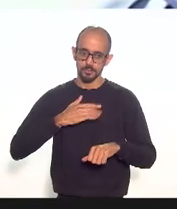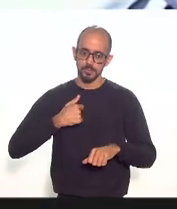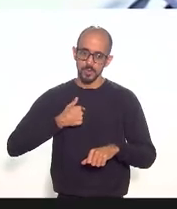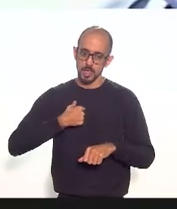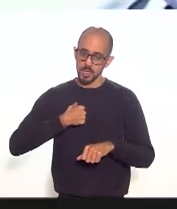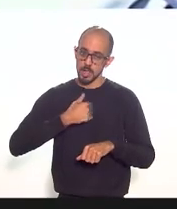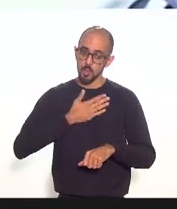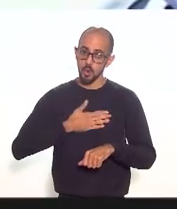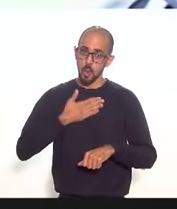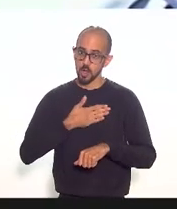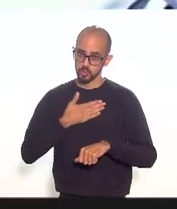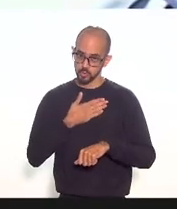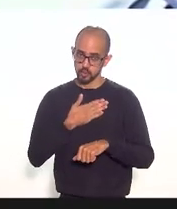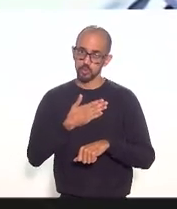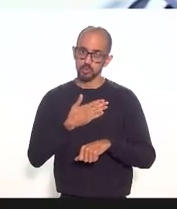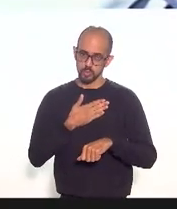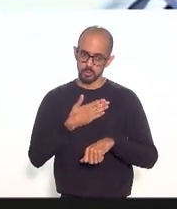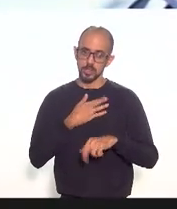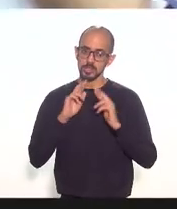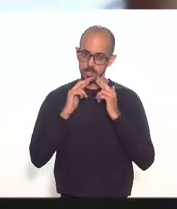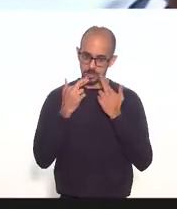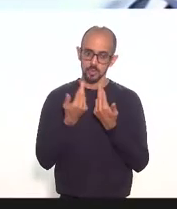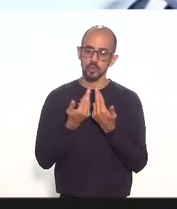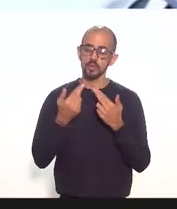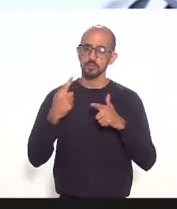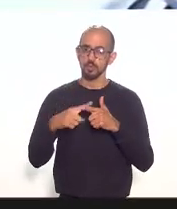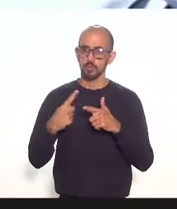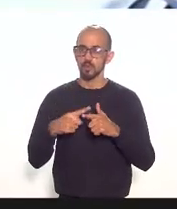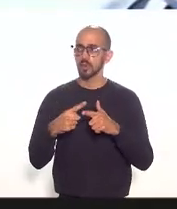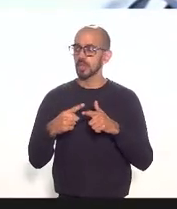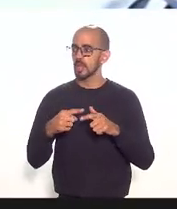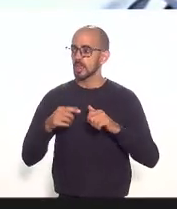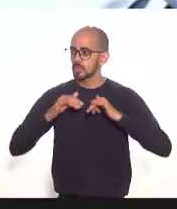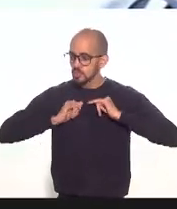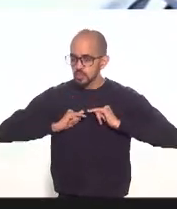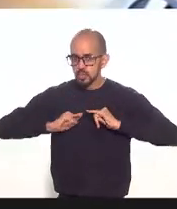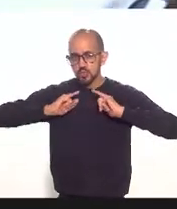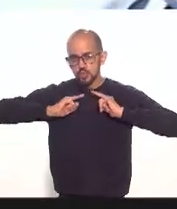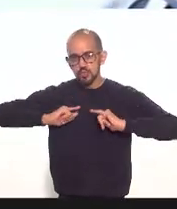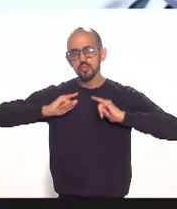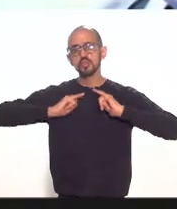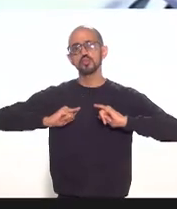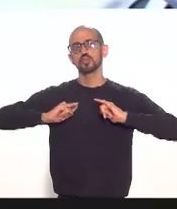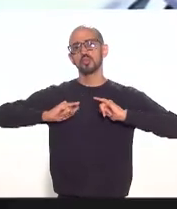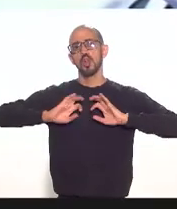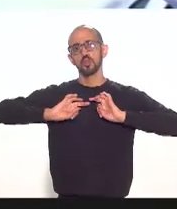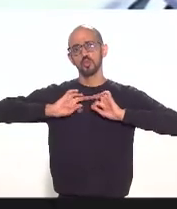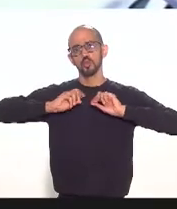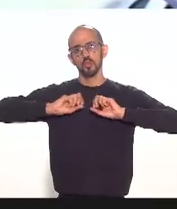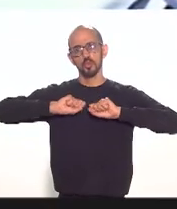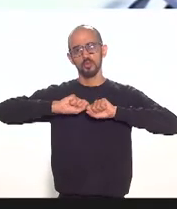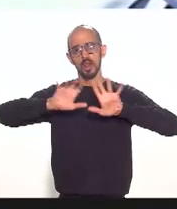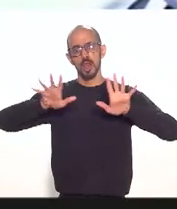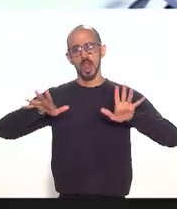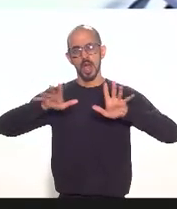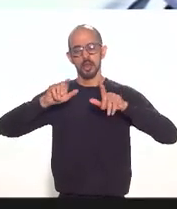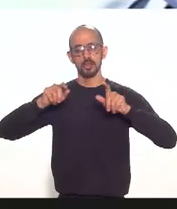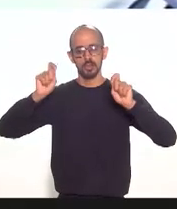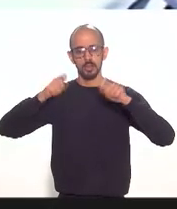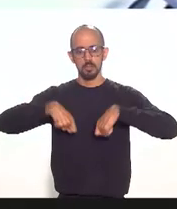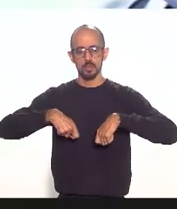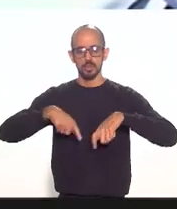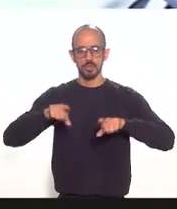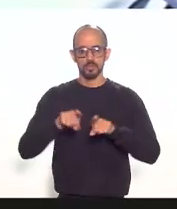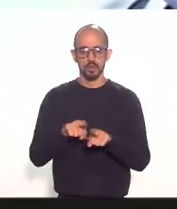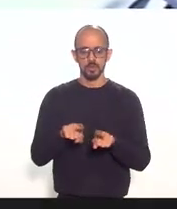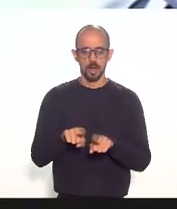audiência pública porque vem à tona o debate vem à tona a transparência e a possibilidade